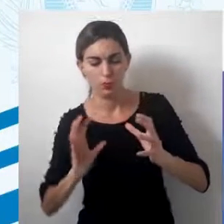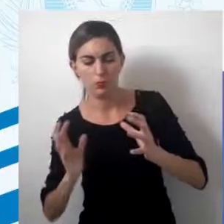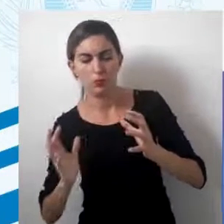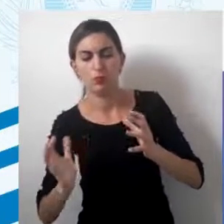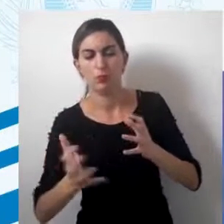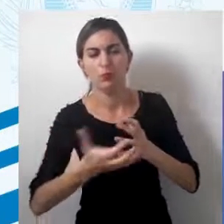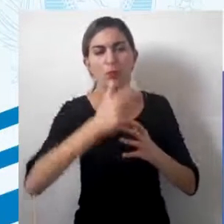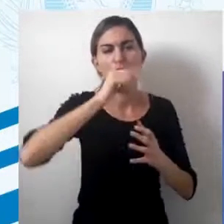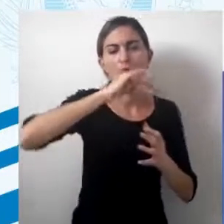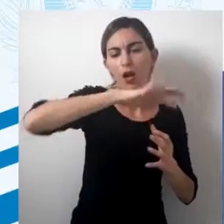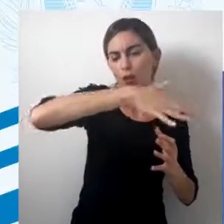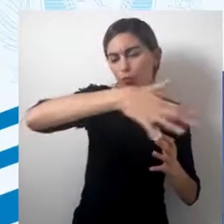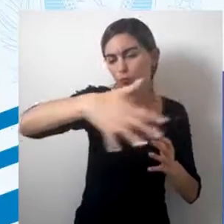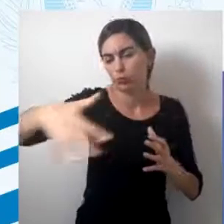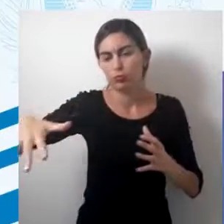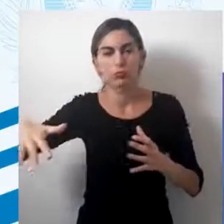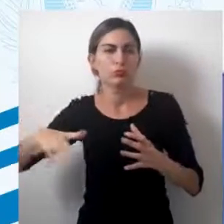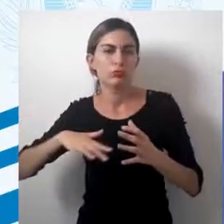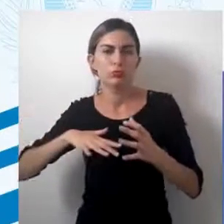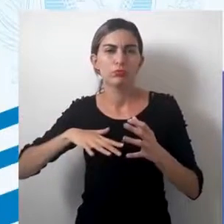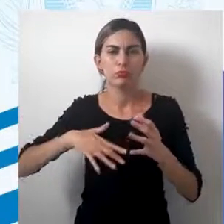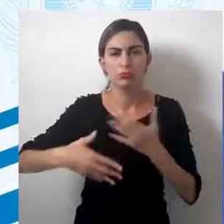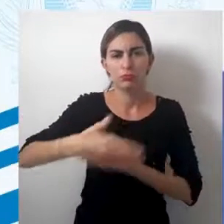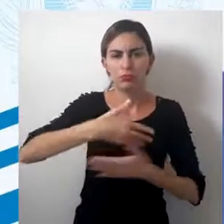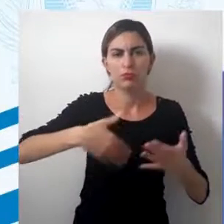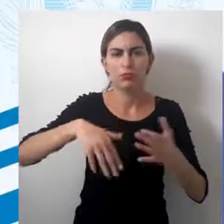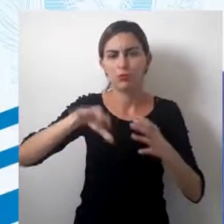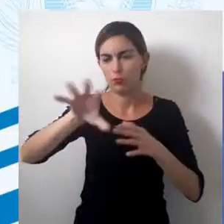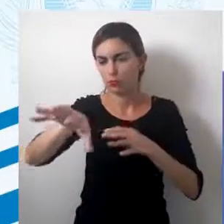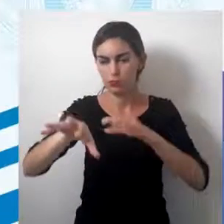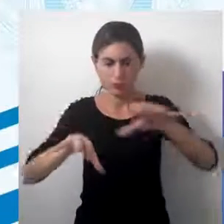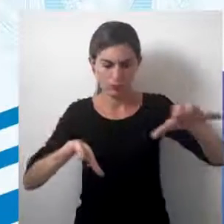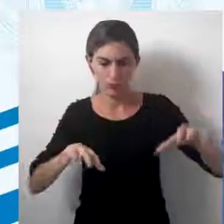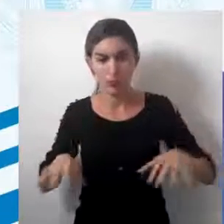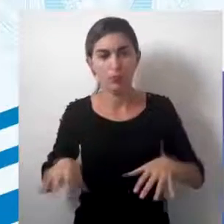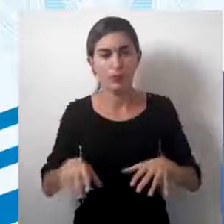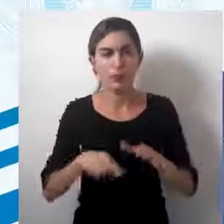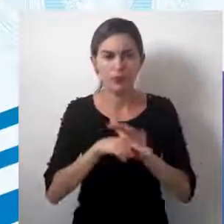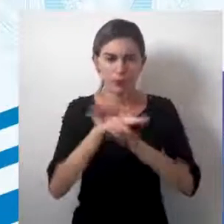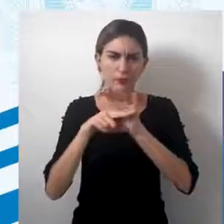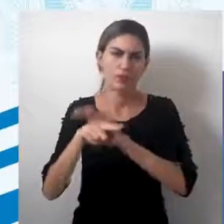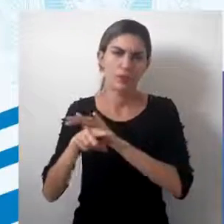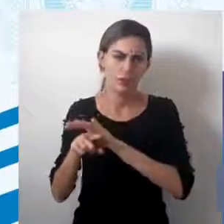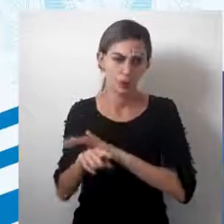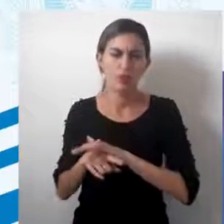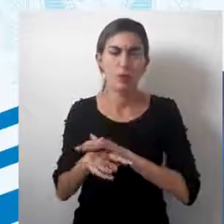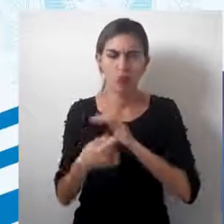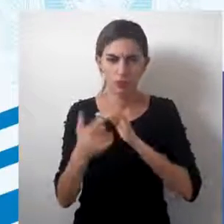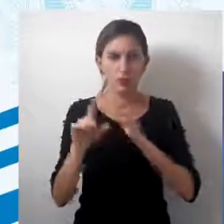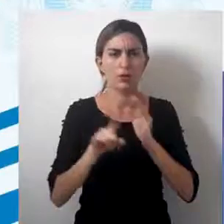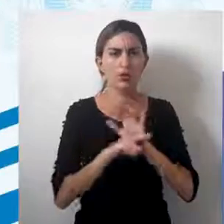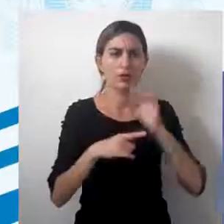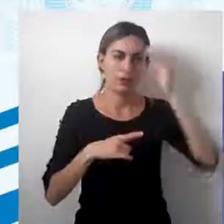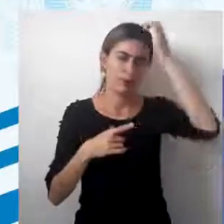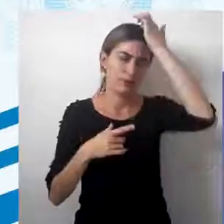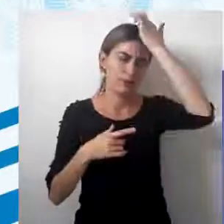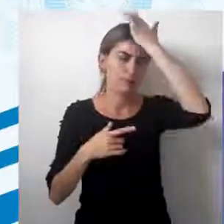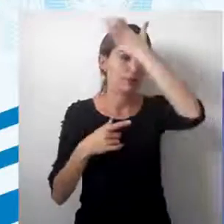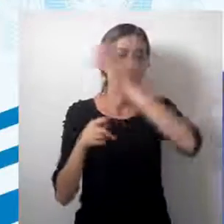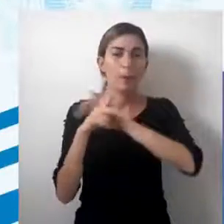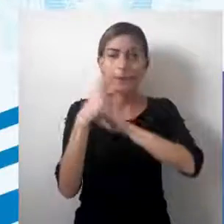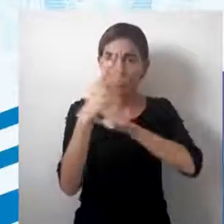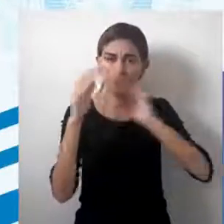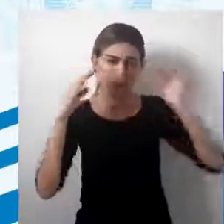destacar os oceanos de forma compartimentada. As anamorfoses, elas têm uma forma